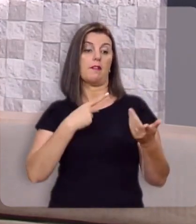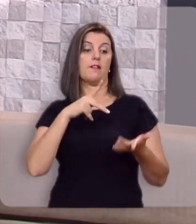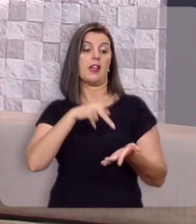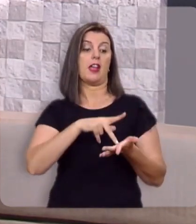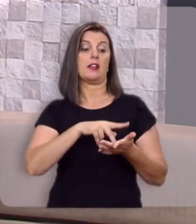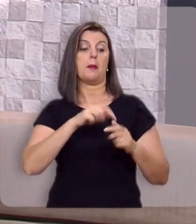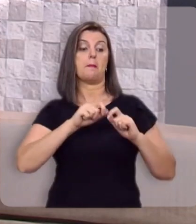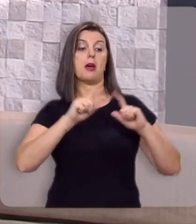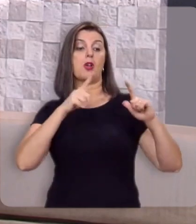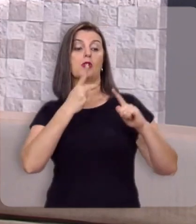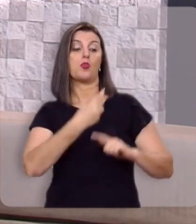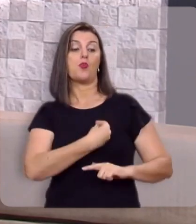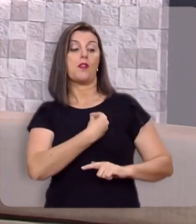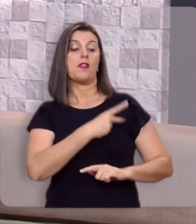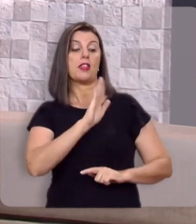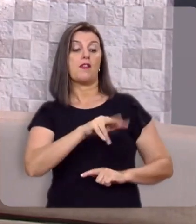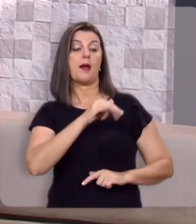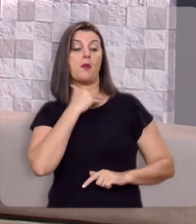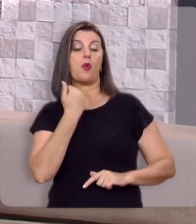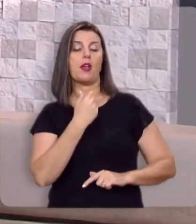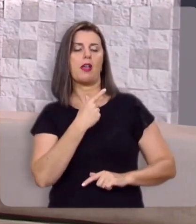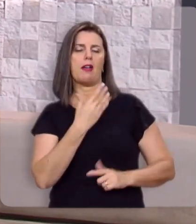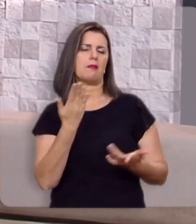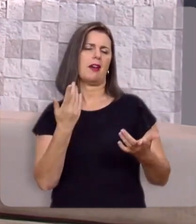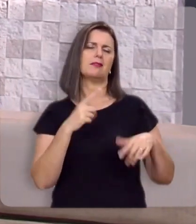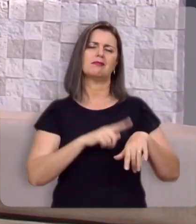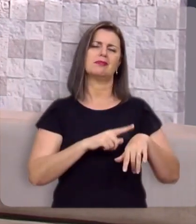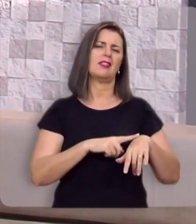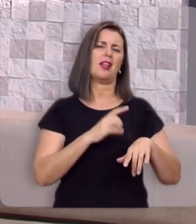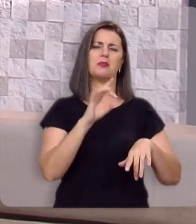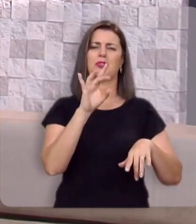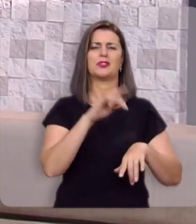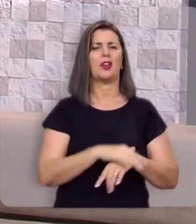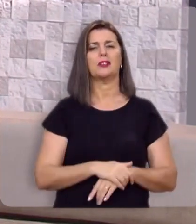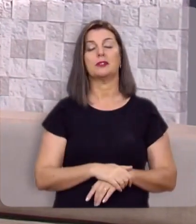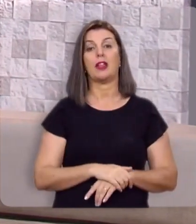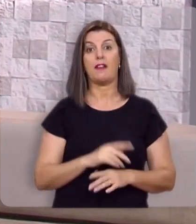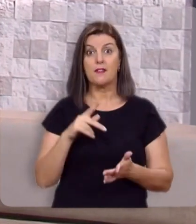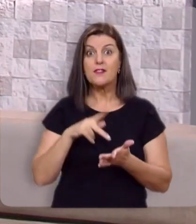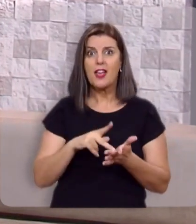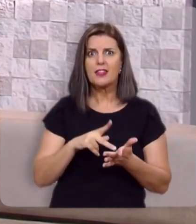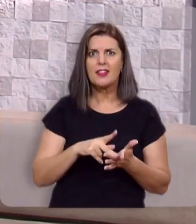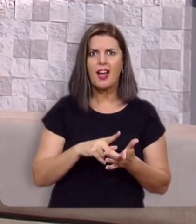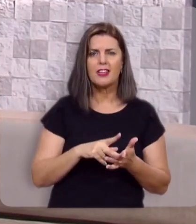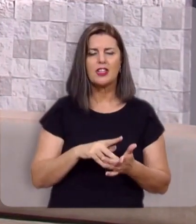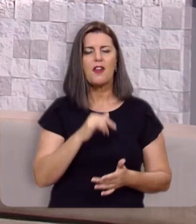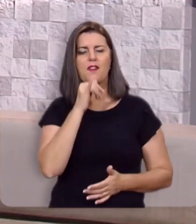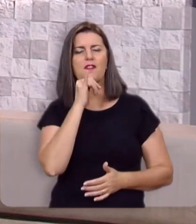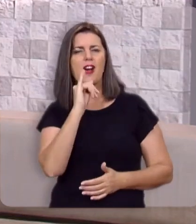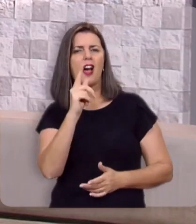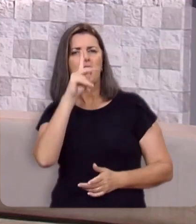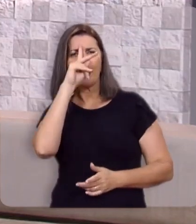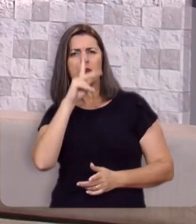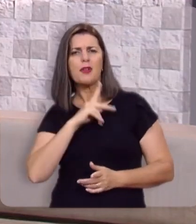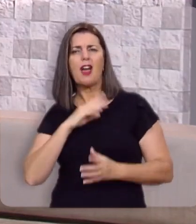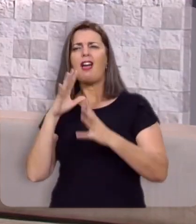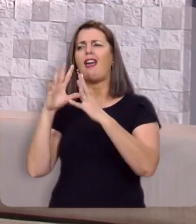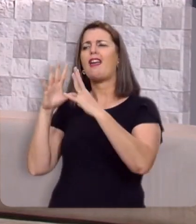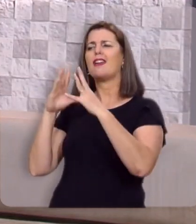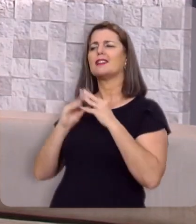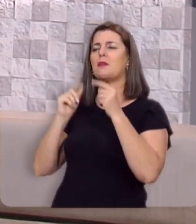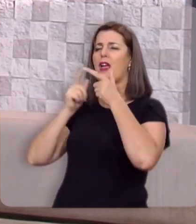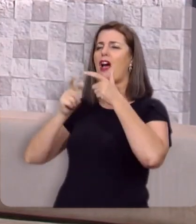máxima da sua vida, não, não, isso é apenas a conjuntura temporal, na verdade, ele está indo, diz ele, é